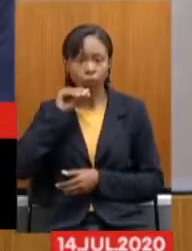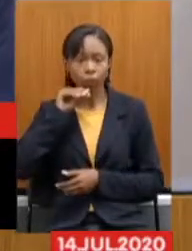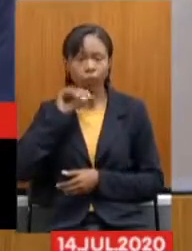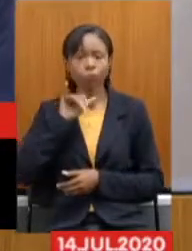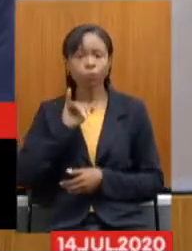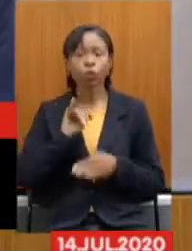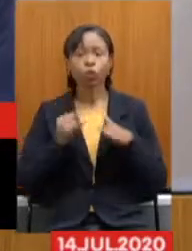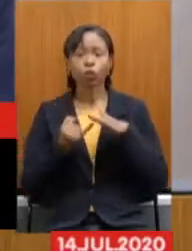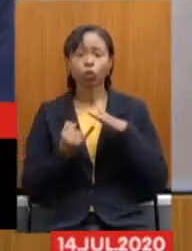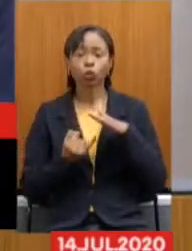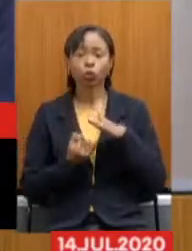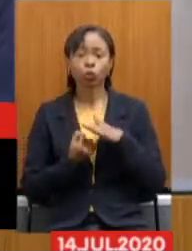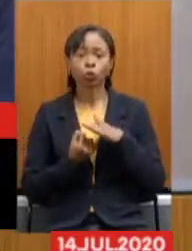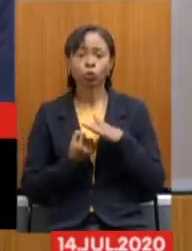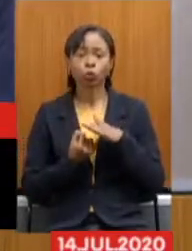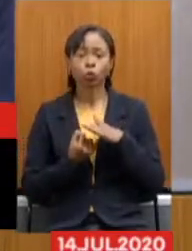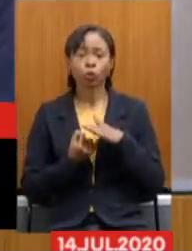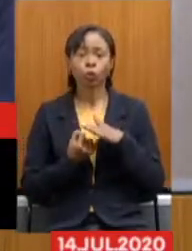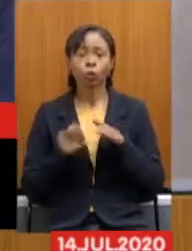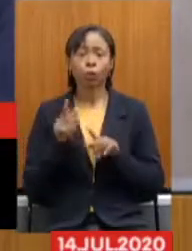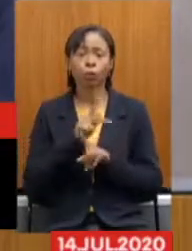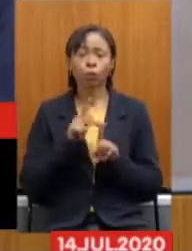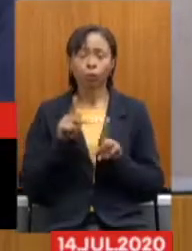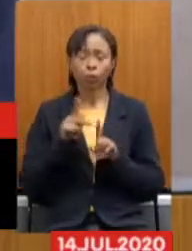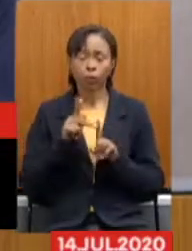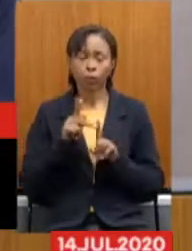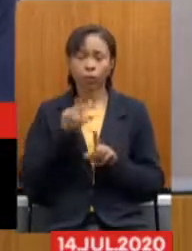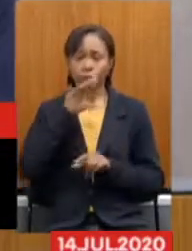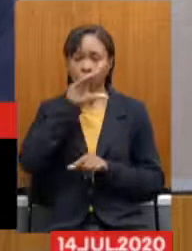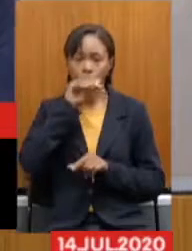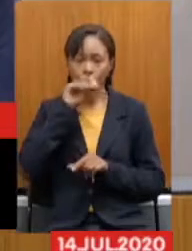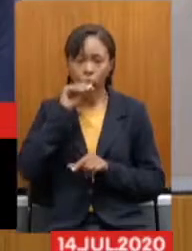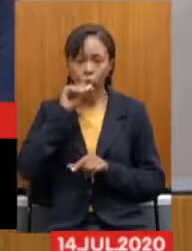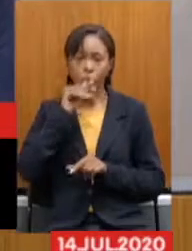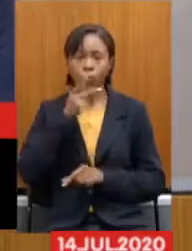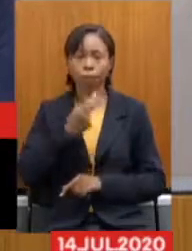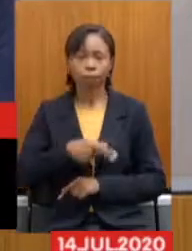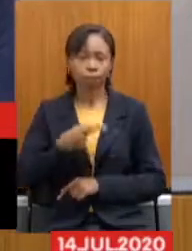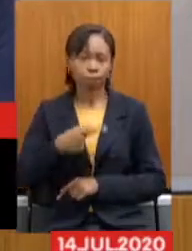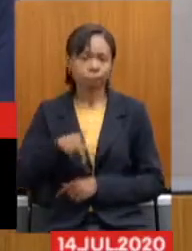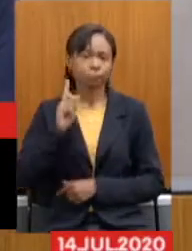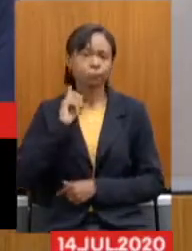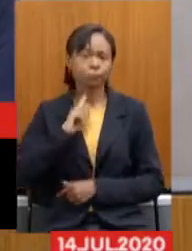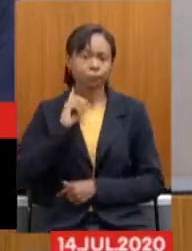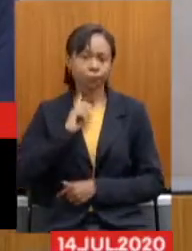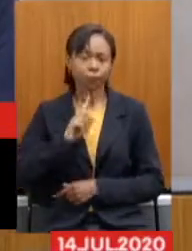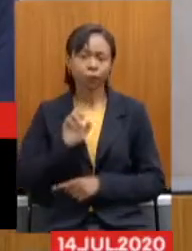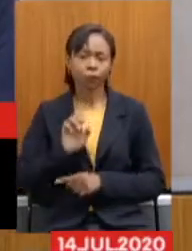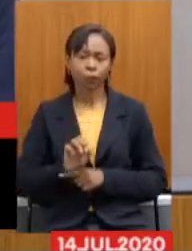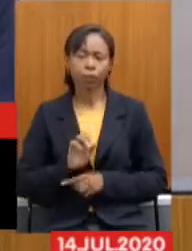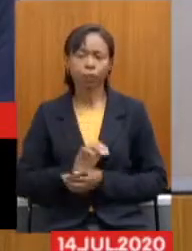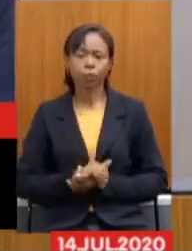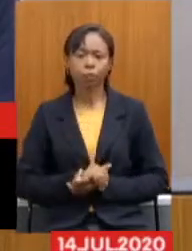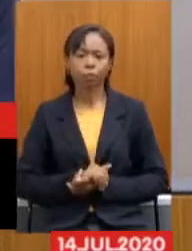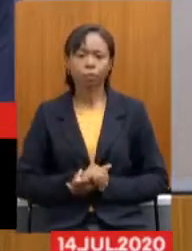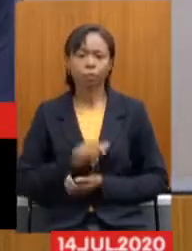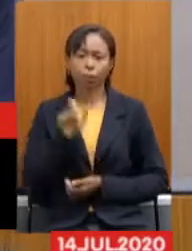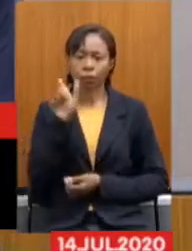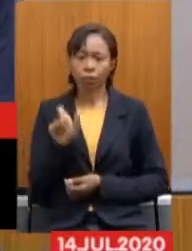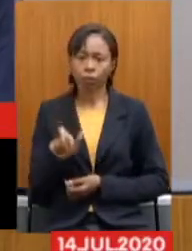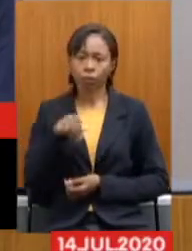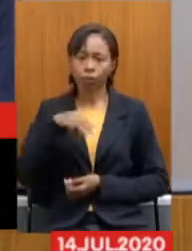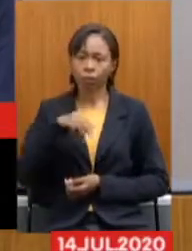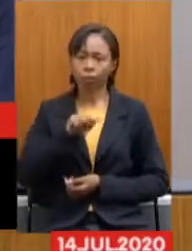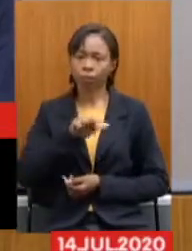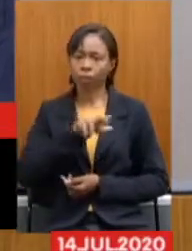instituto De previdência De servidores Do estado De Minas Gerais Senhora Maria Abadia